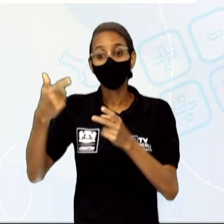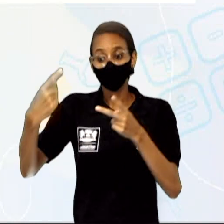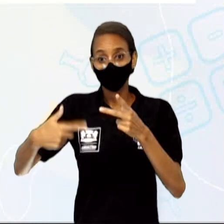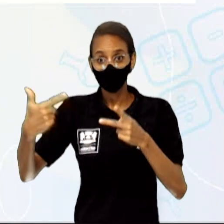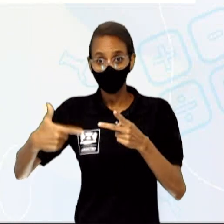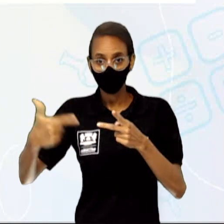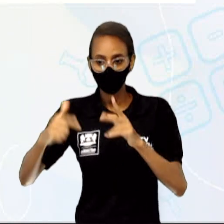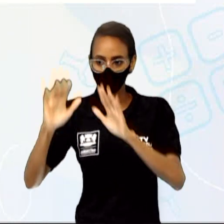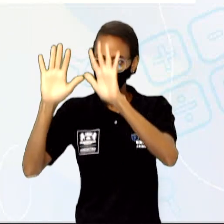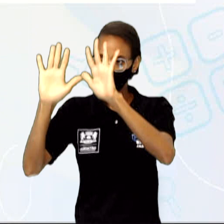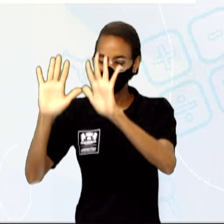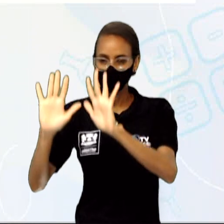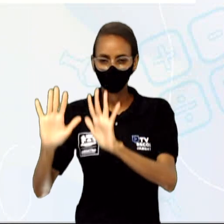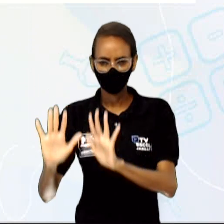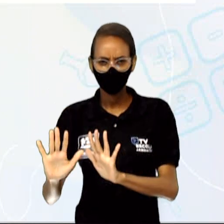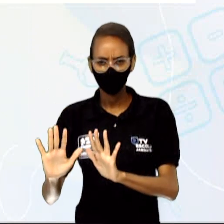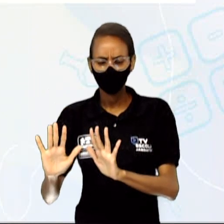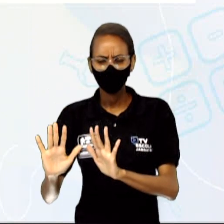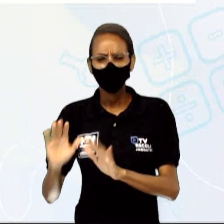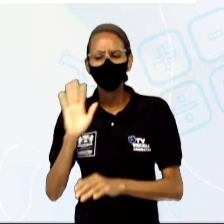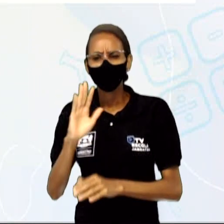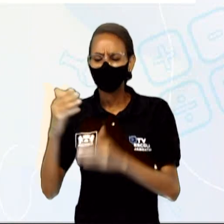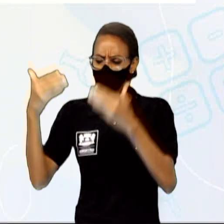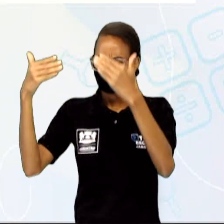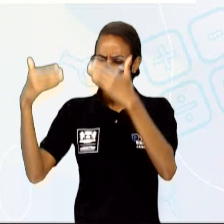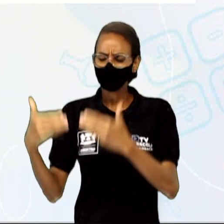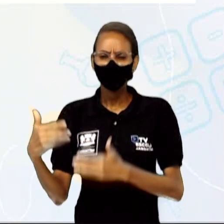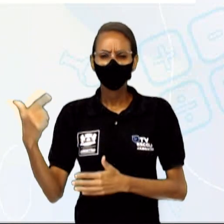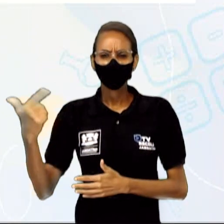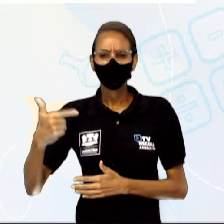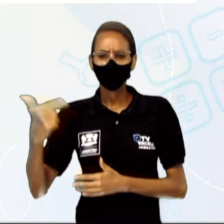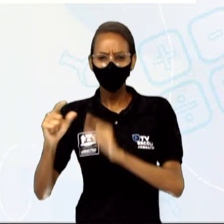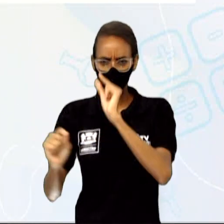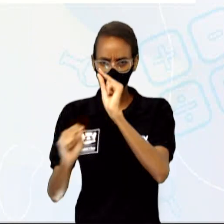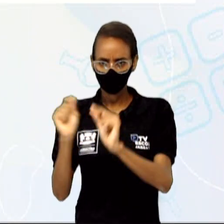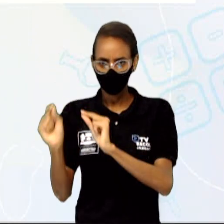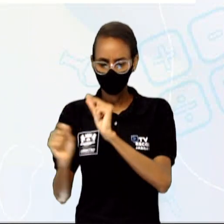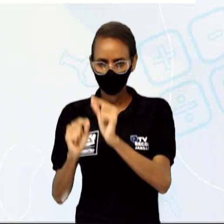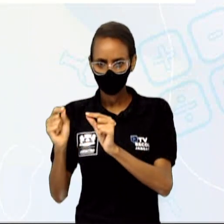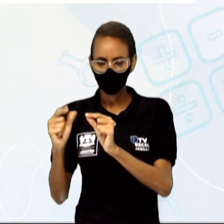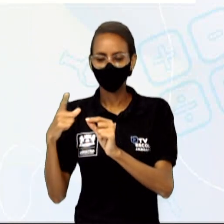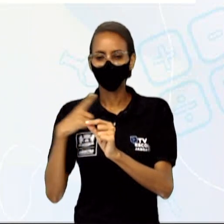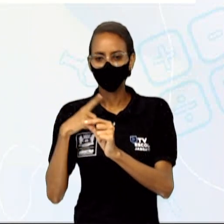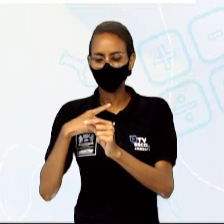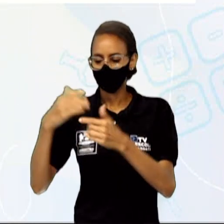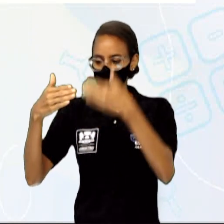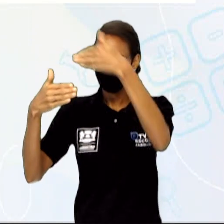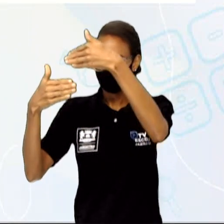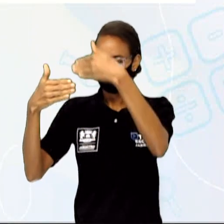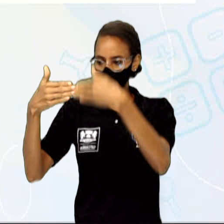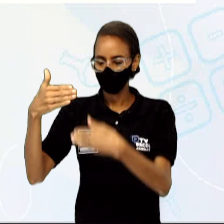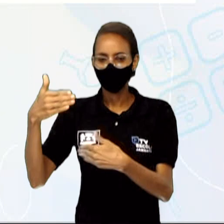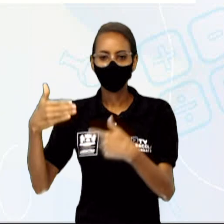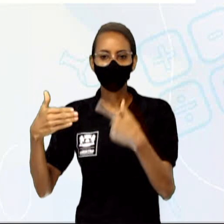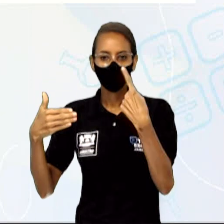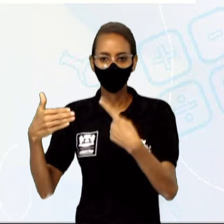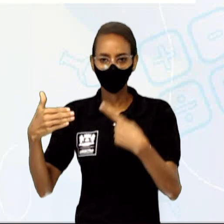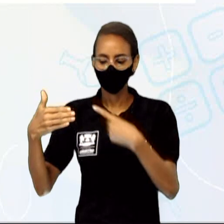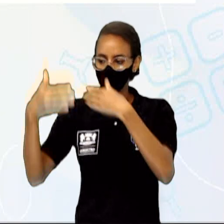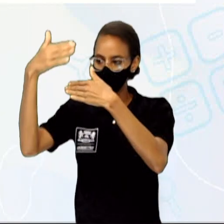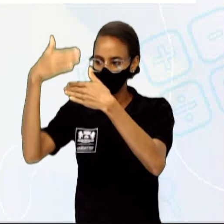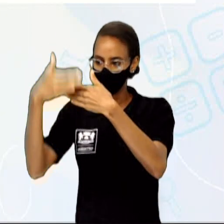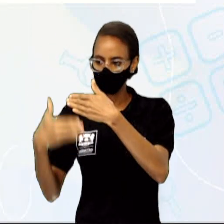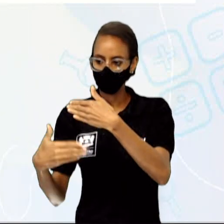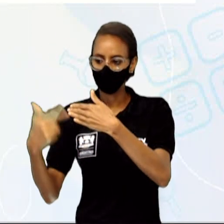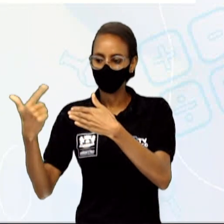a chamada parede celular secundária, que se forma entre a parede celular primária, essa feita de celulose, e a membrana.